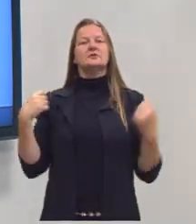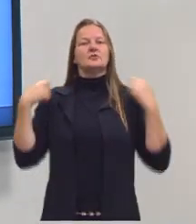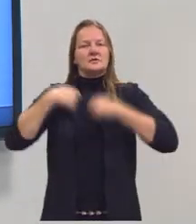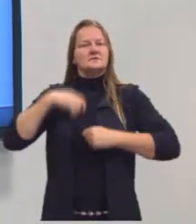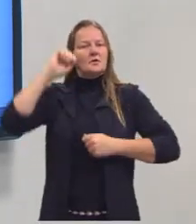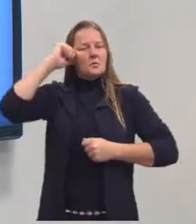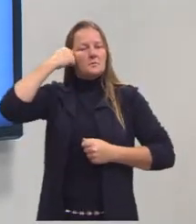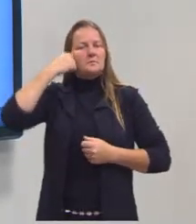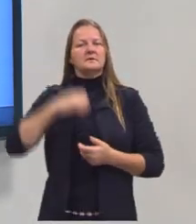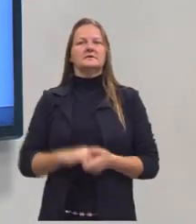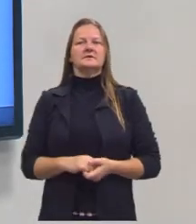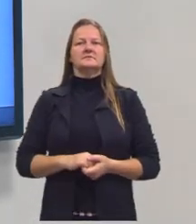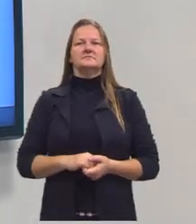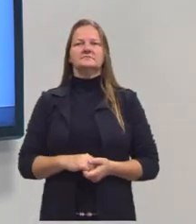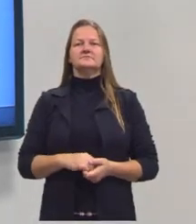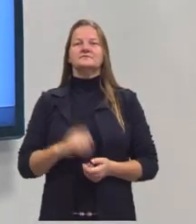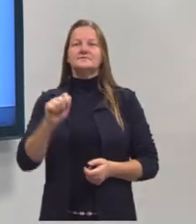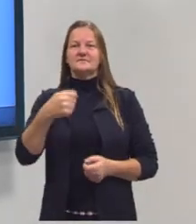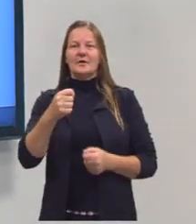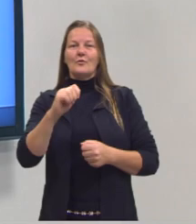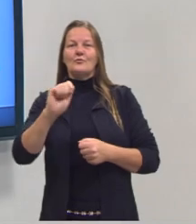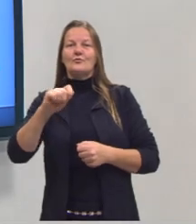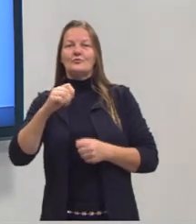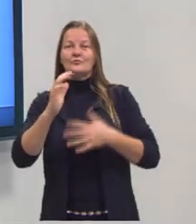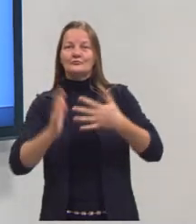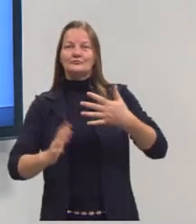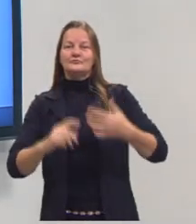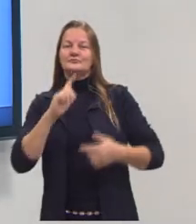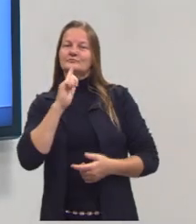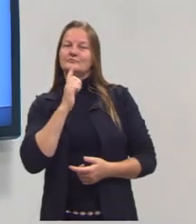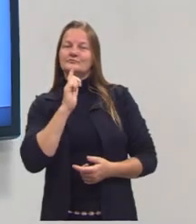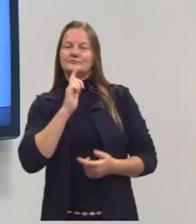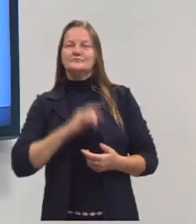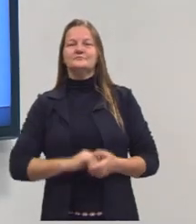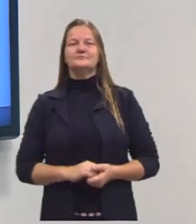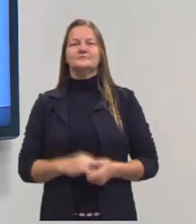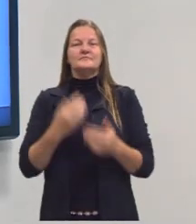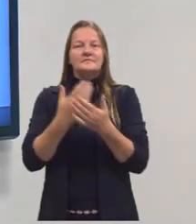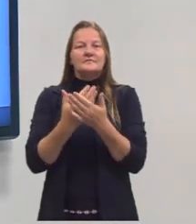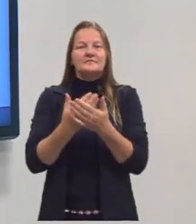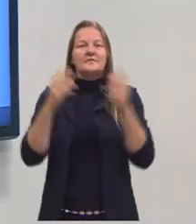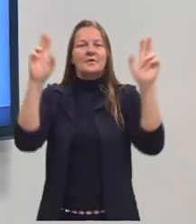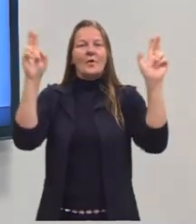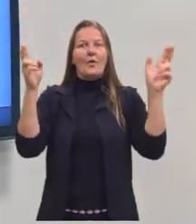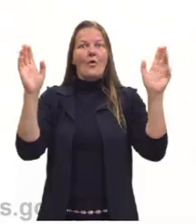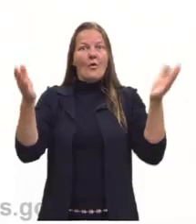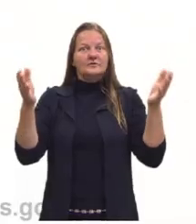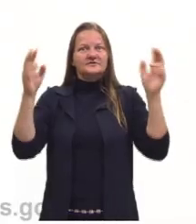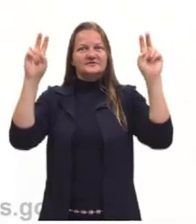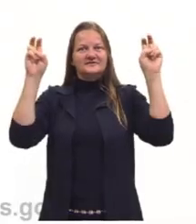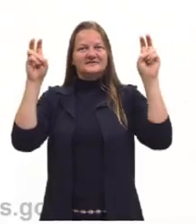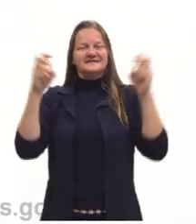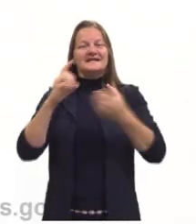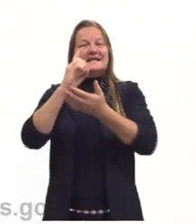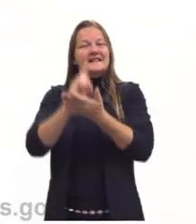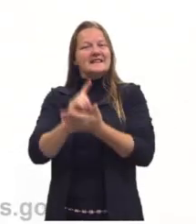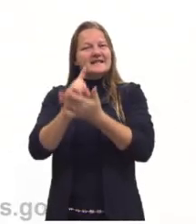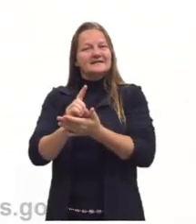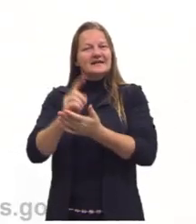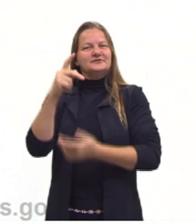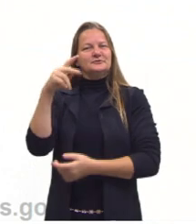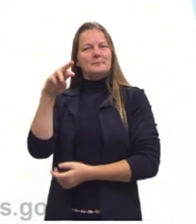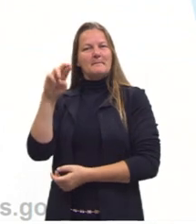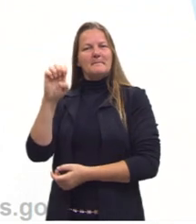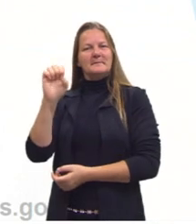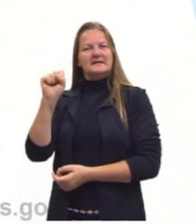Esse é o meu sinal em libras. Certo? A nossa aula de hoje é intitulada Densidade e Pressão.